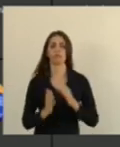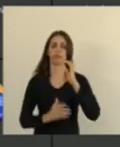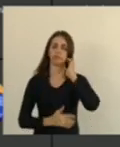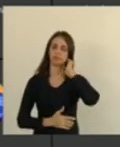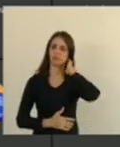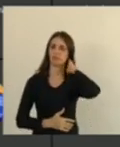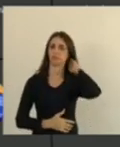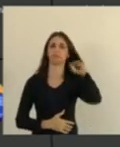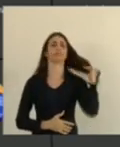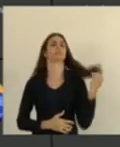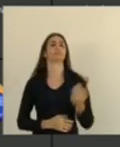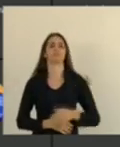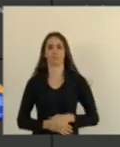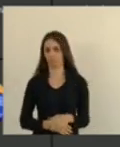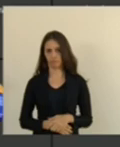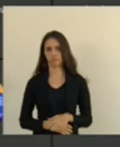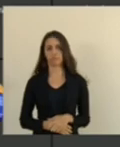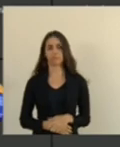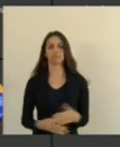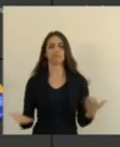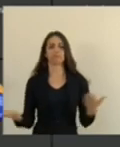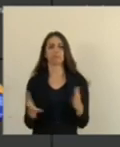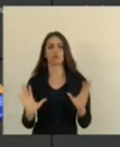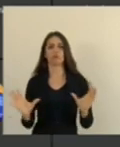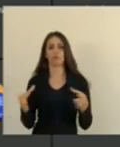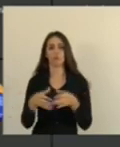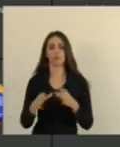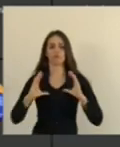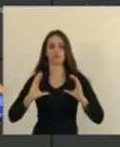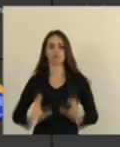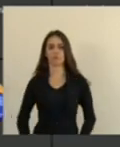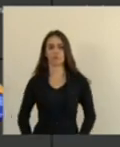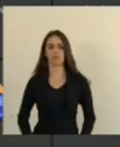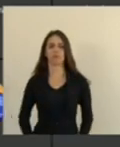a comissão De cidadania